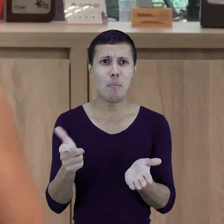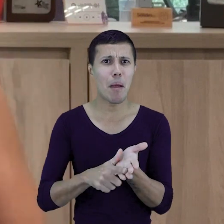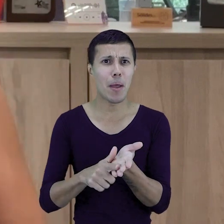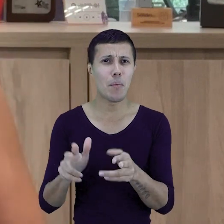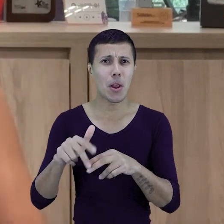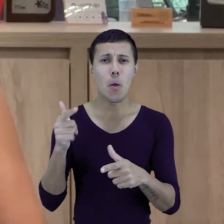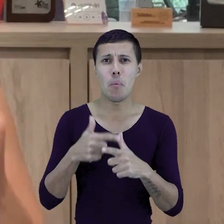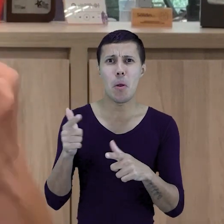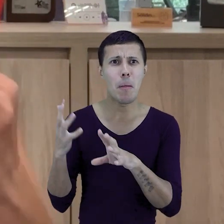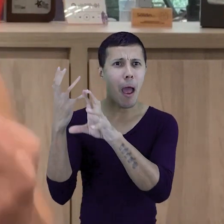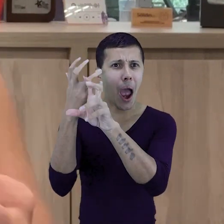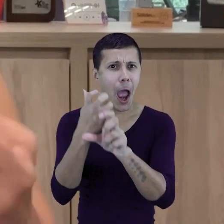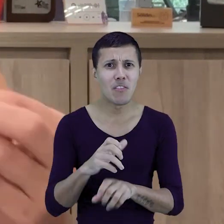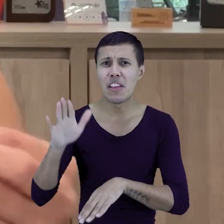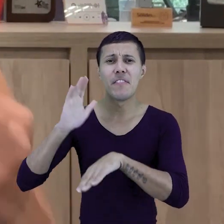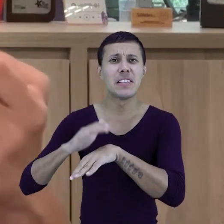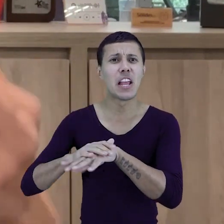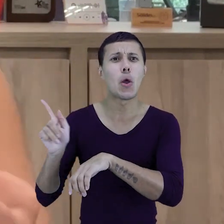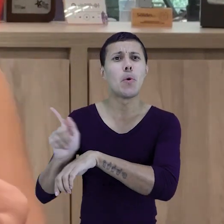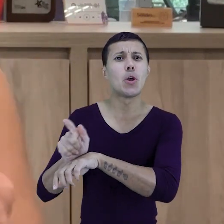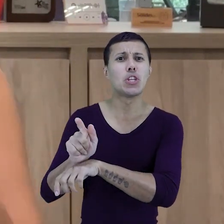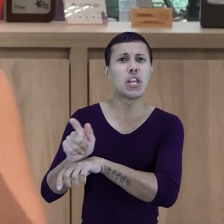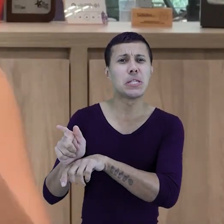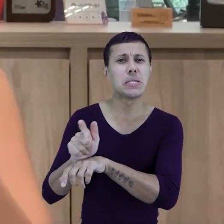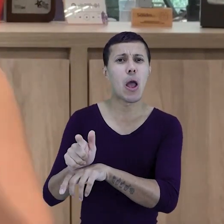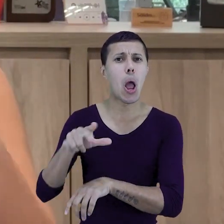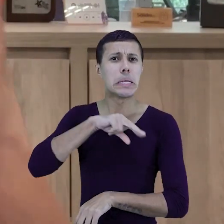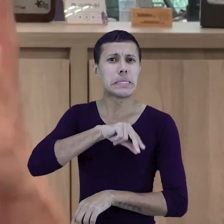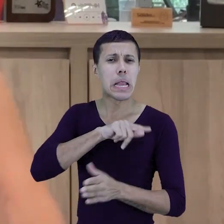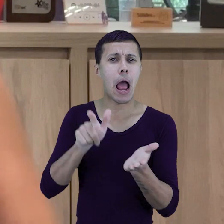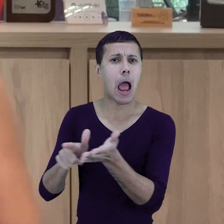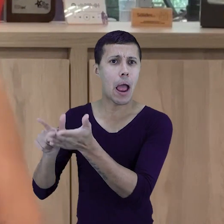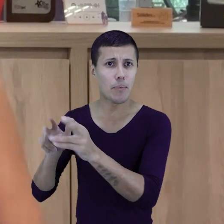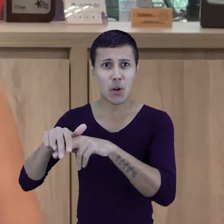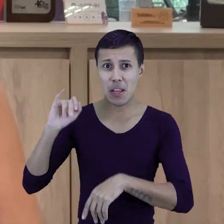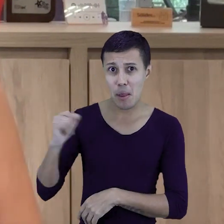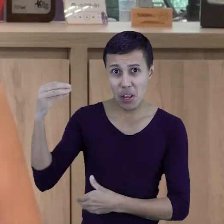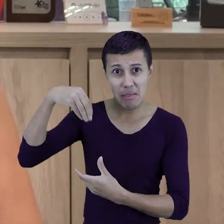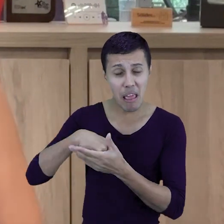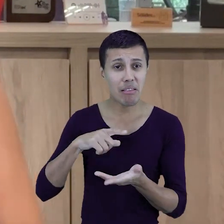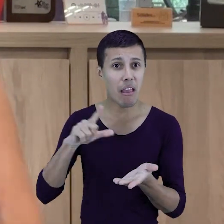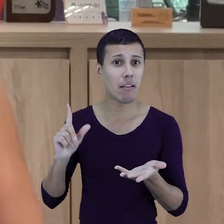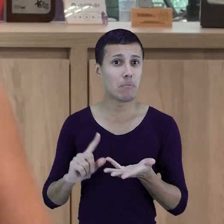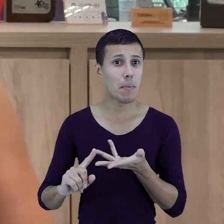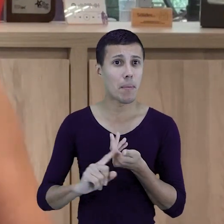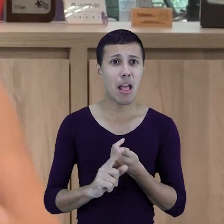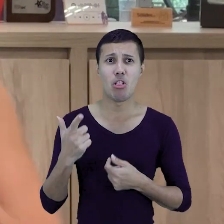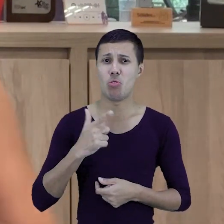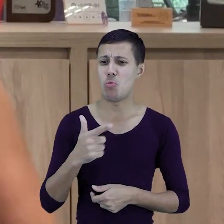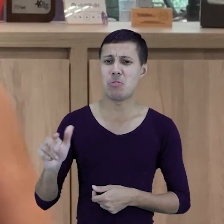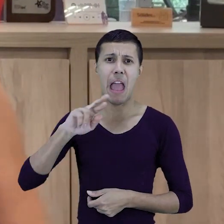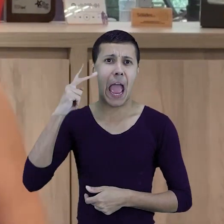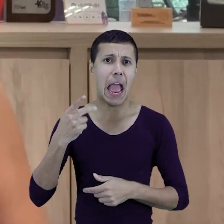com problema de fluxo de caixa, mas o você está fazendo com a gestão dessa folha? Que é esse item tão importante na sua composição. Não tem um RH,